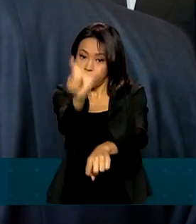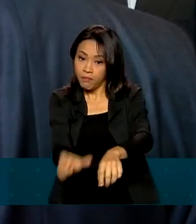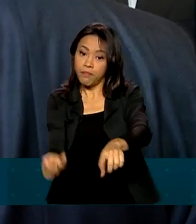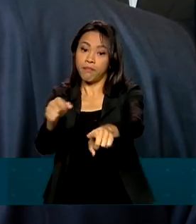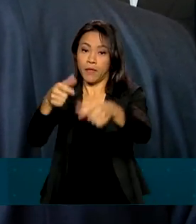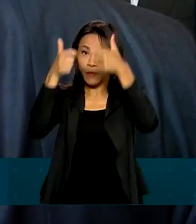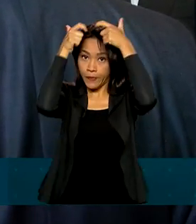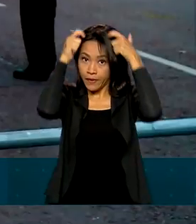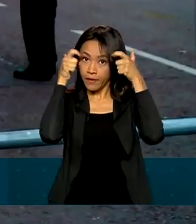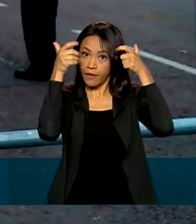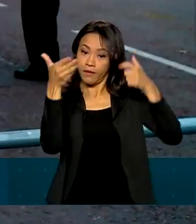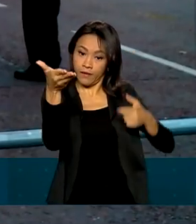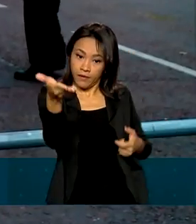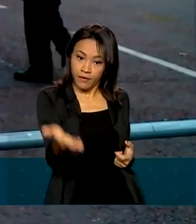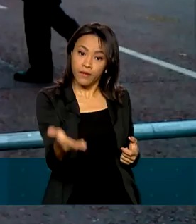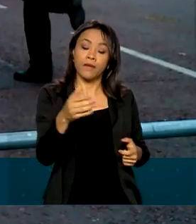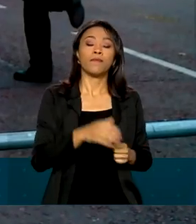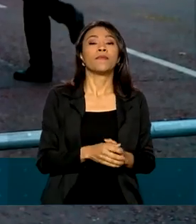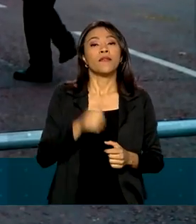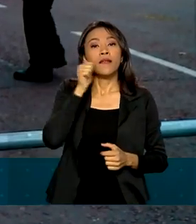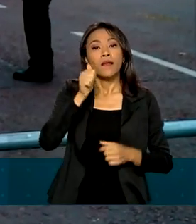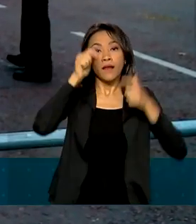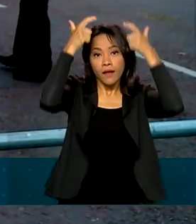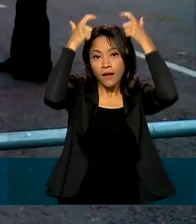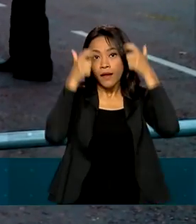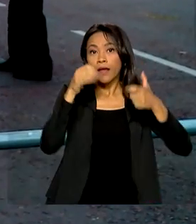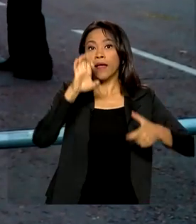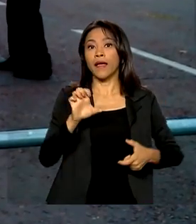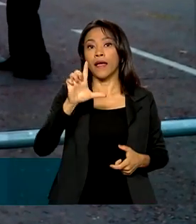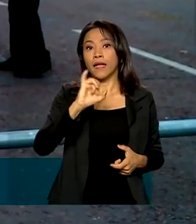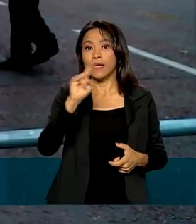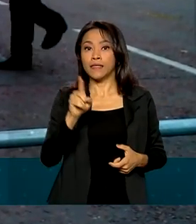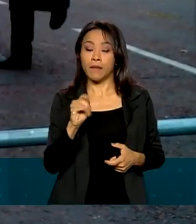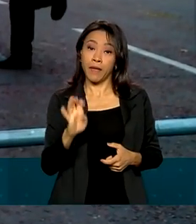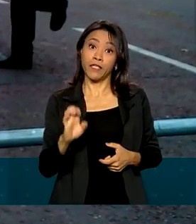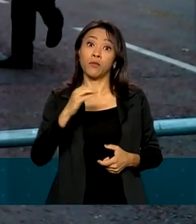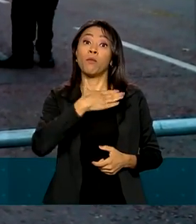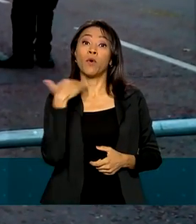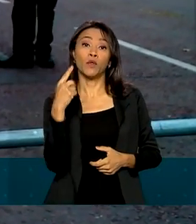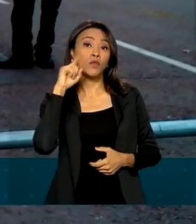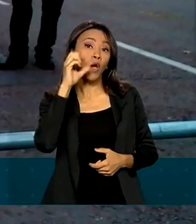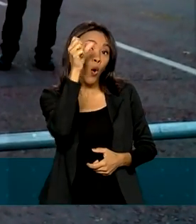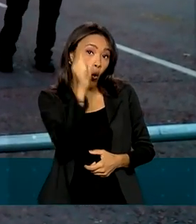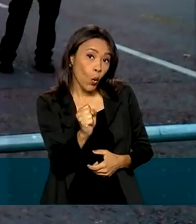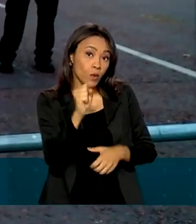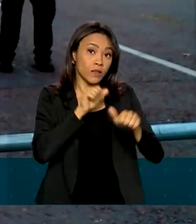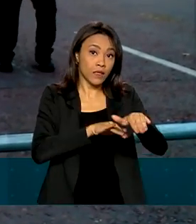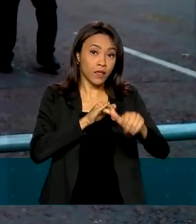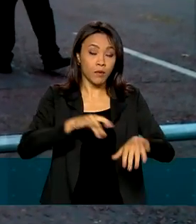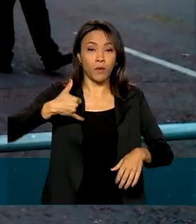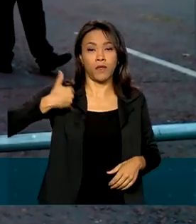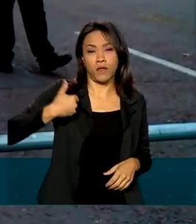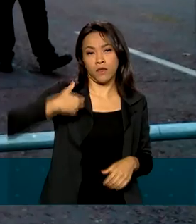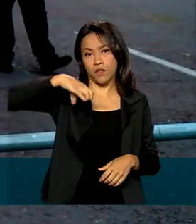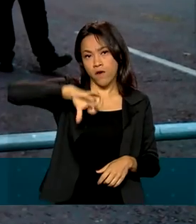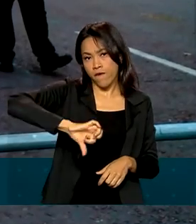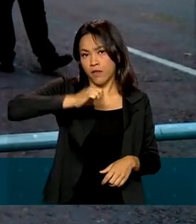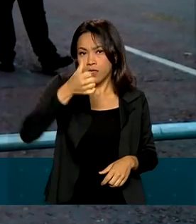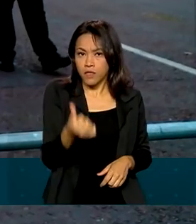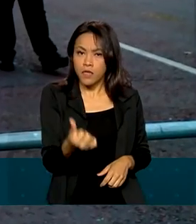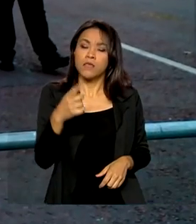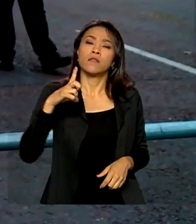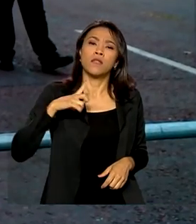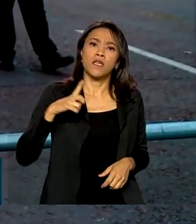Palácio de Buckingham. A rainha Elizabeth II morreu no dia 8 de setembro, aos 96 anos. Ela teve